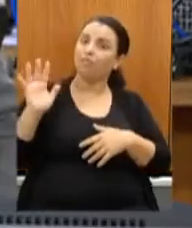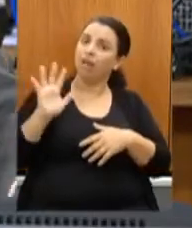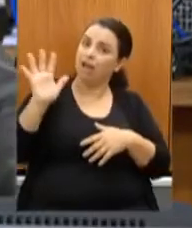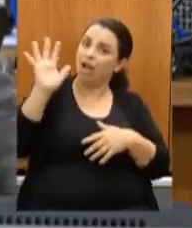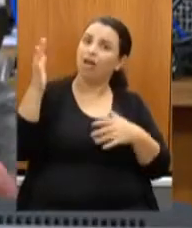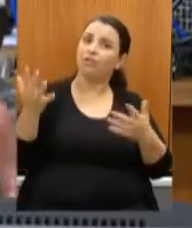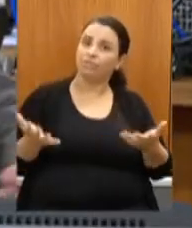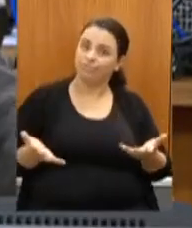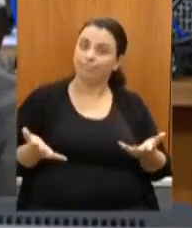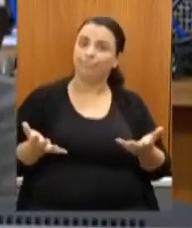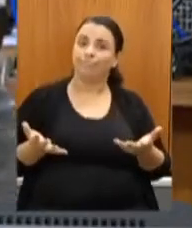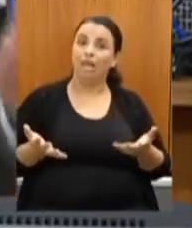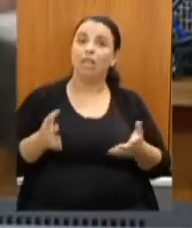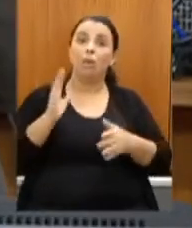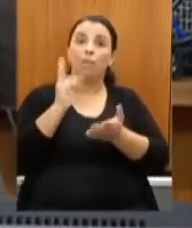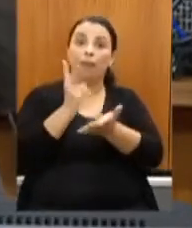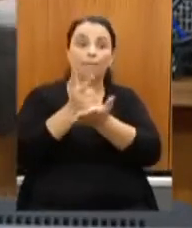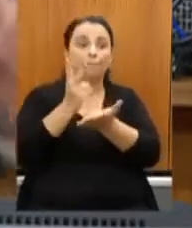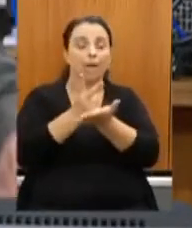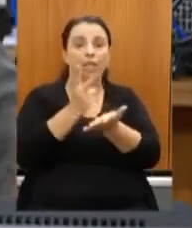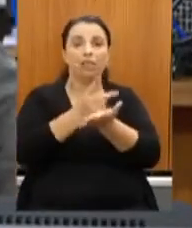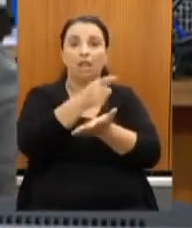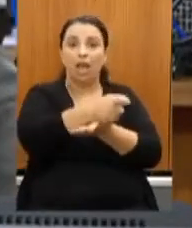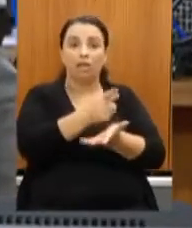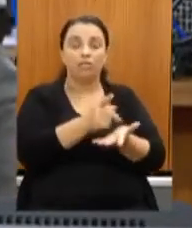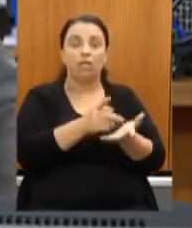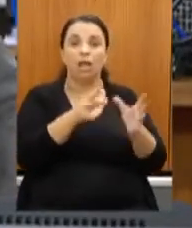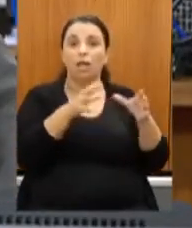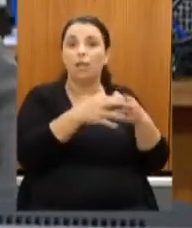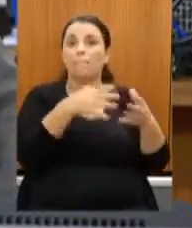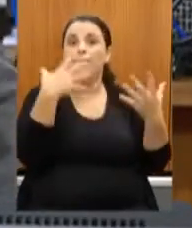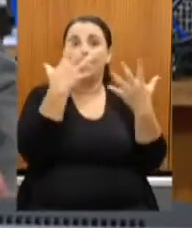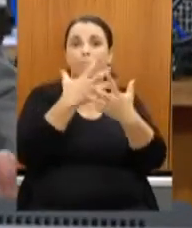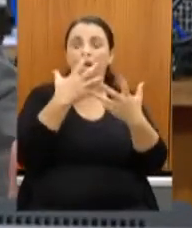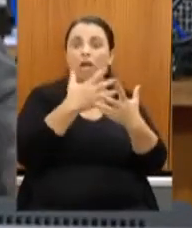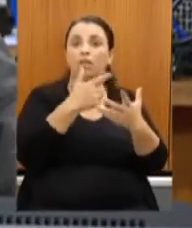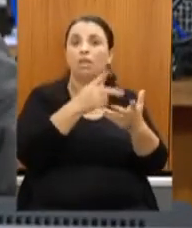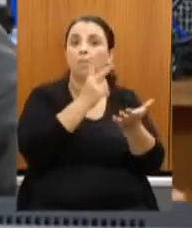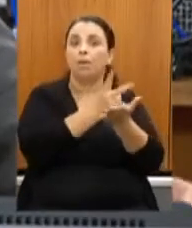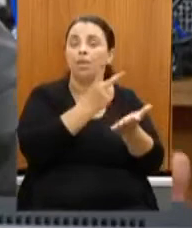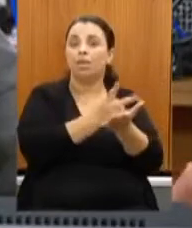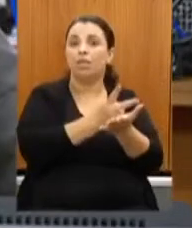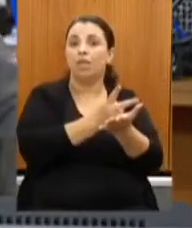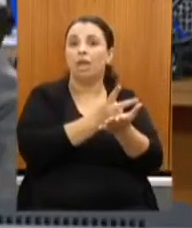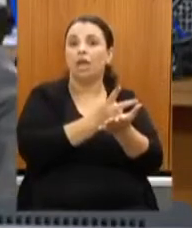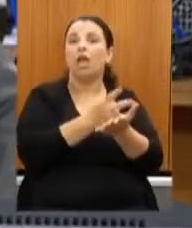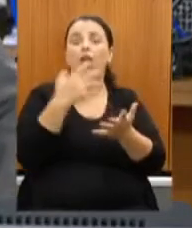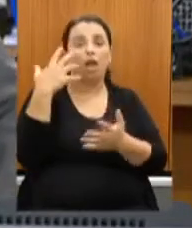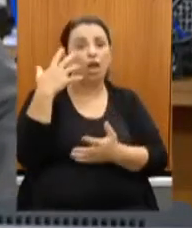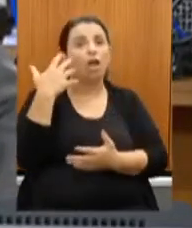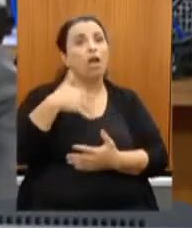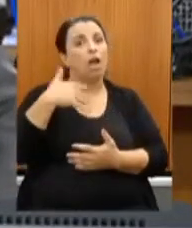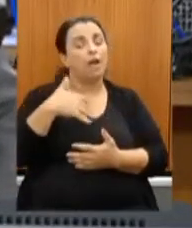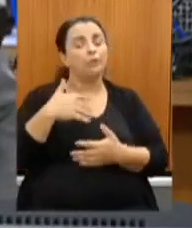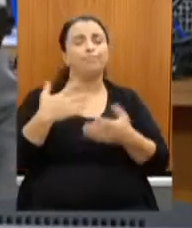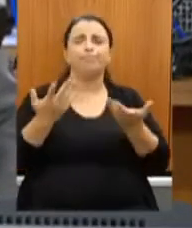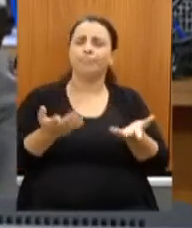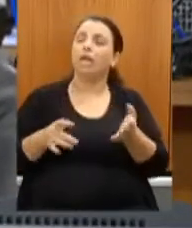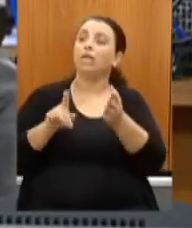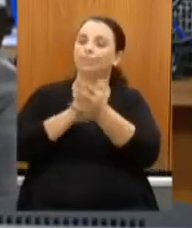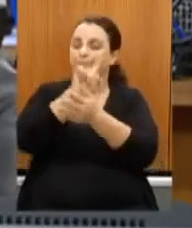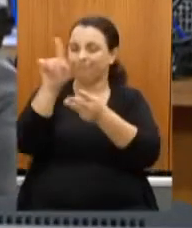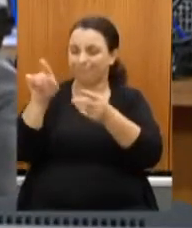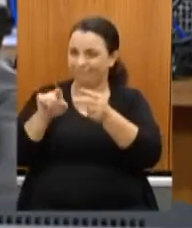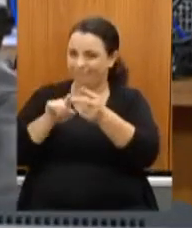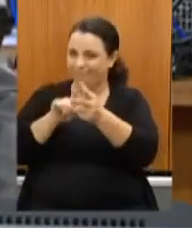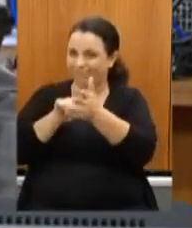resgate revitalização e a outra pergunta como tem sido o diálogo com a secretaria